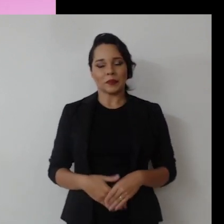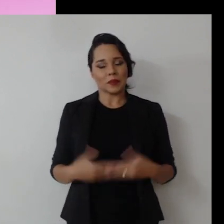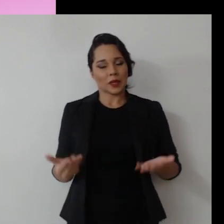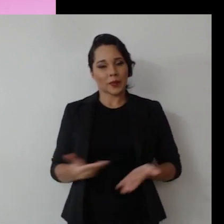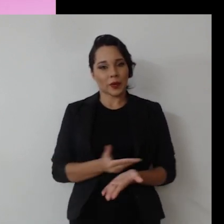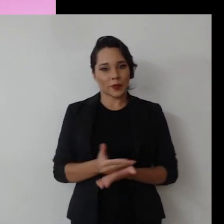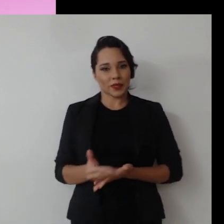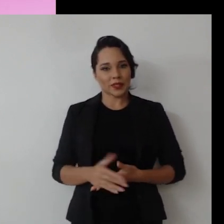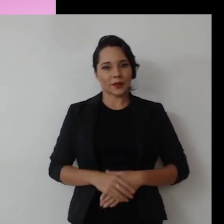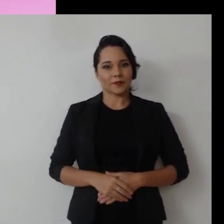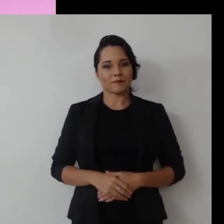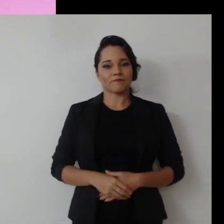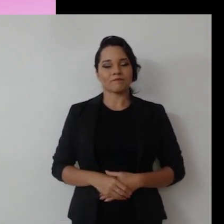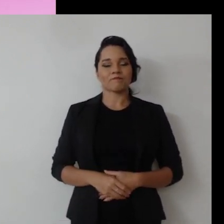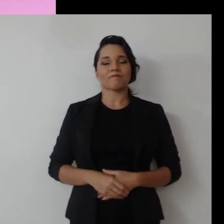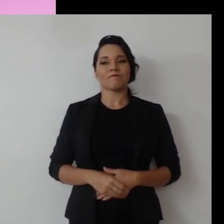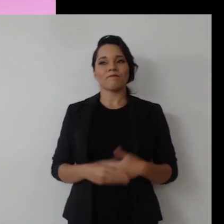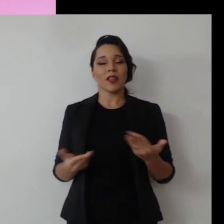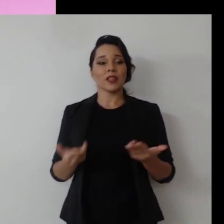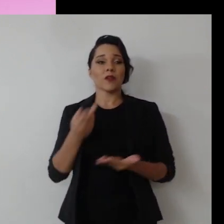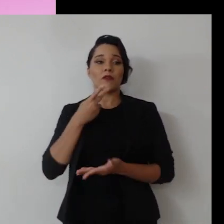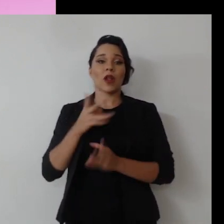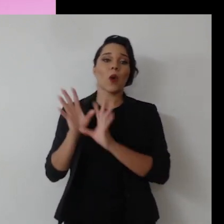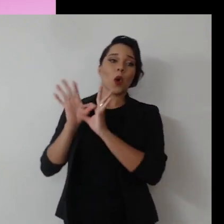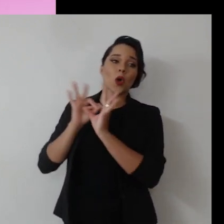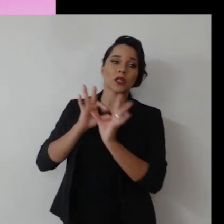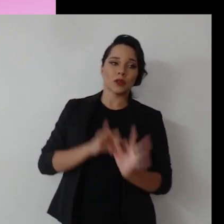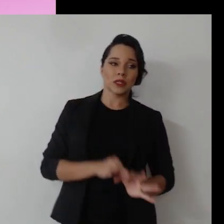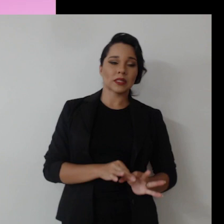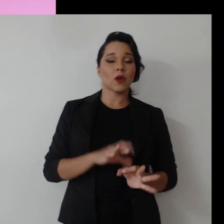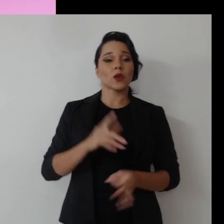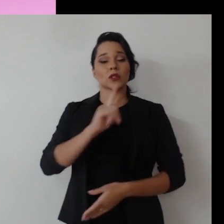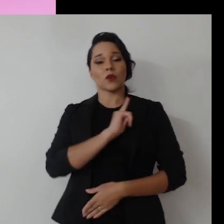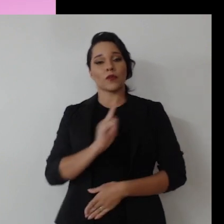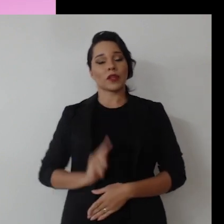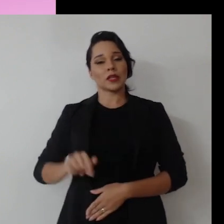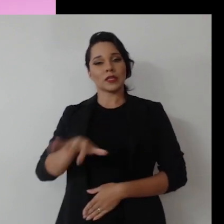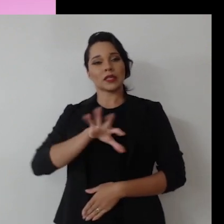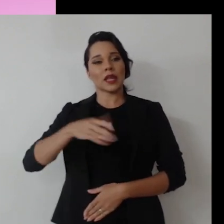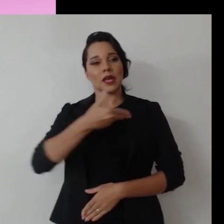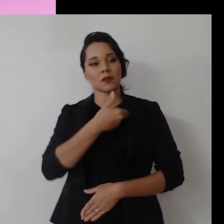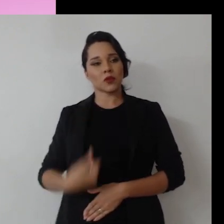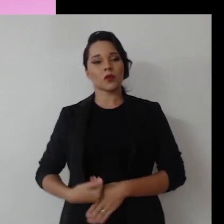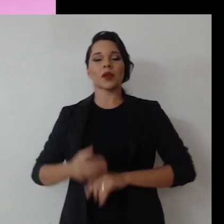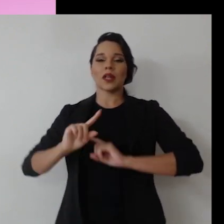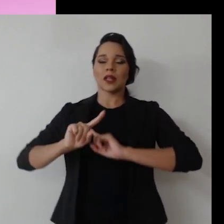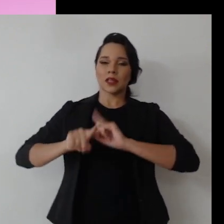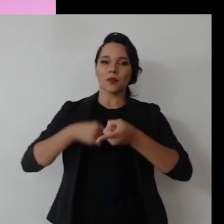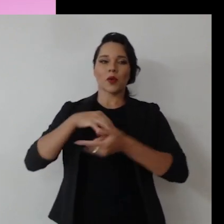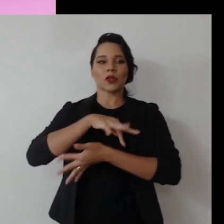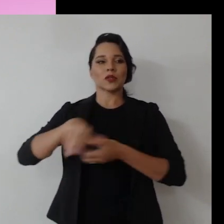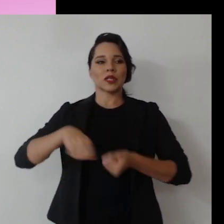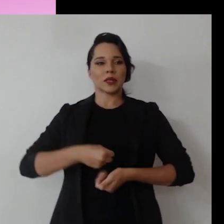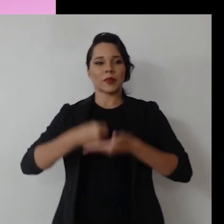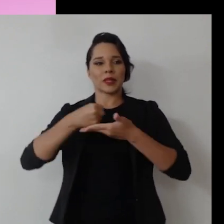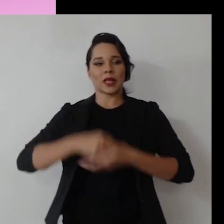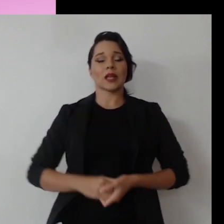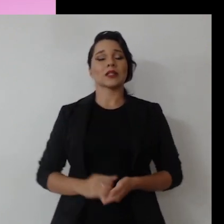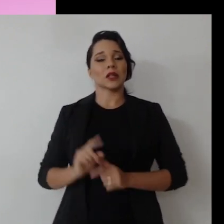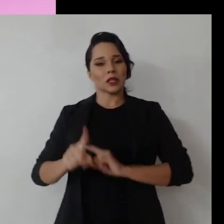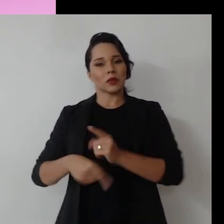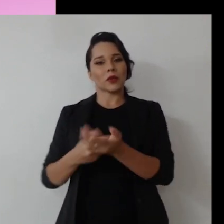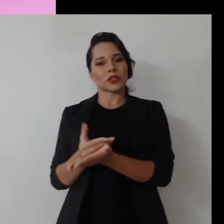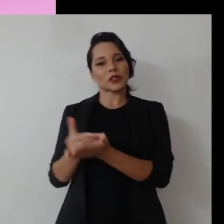E, para iniciar, eu vou dar uma contextualização sobre a governança no setor público, depois eu entro em sustentabilidade